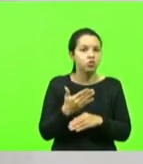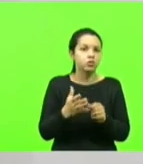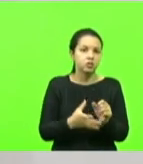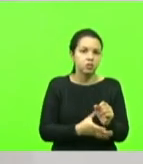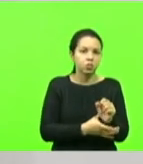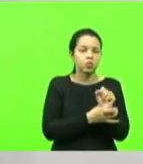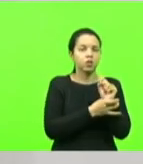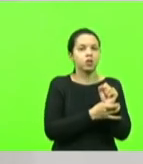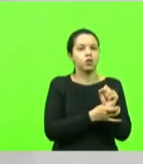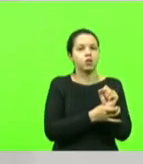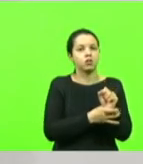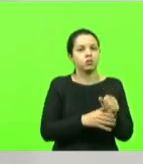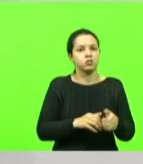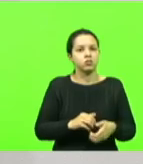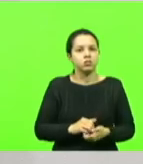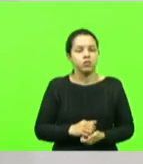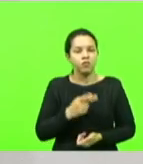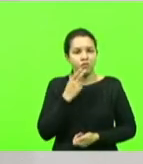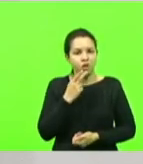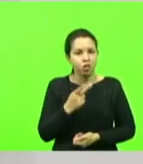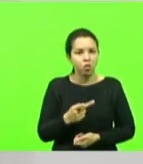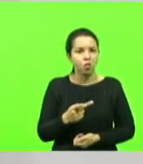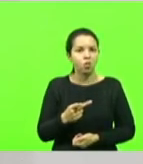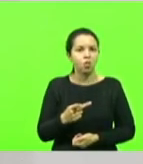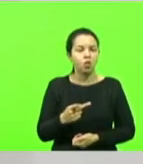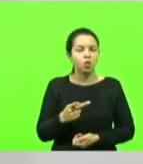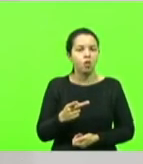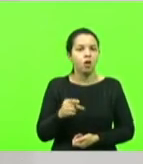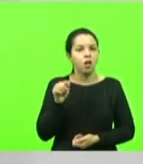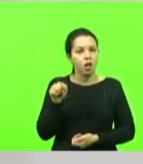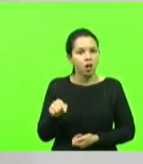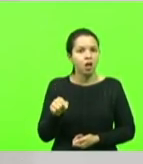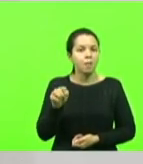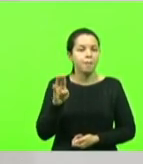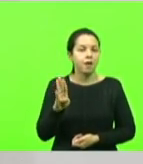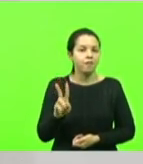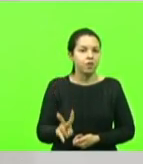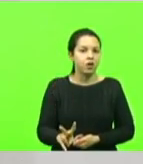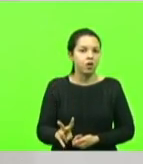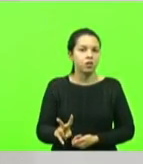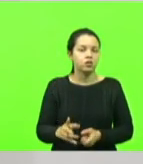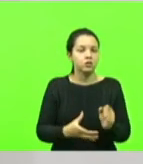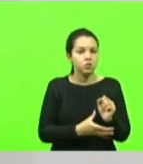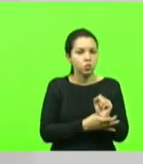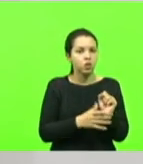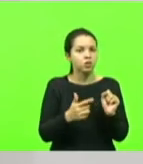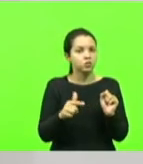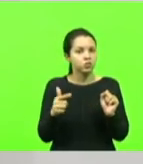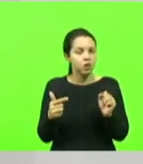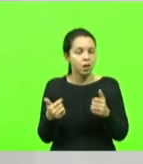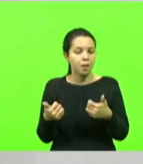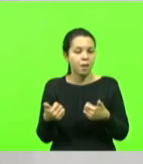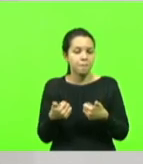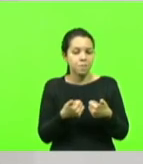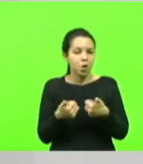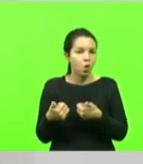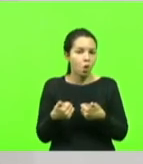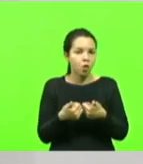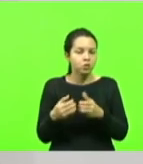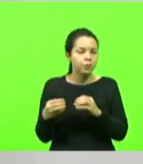dando como causa da insegurança em Barra Velha a proximidade com Joinville e Itajaí,